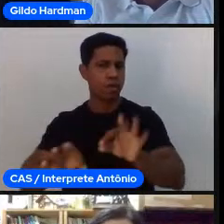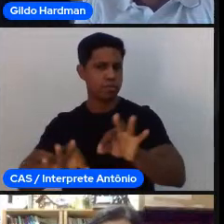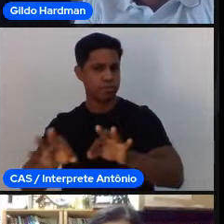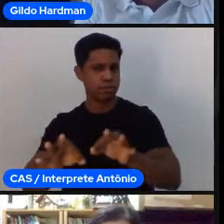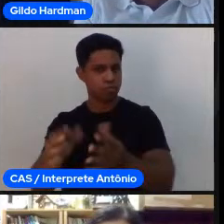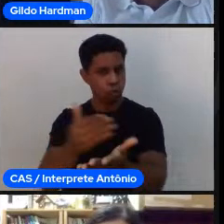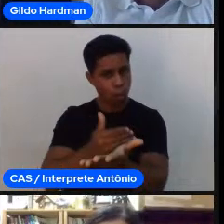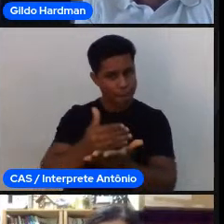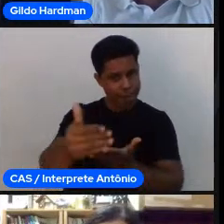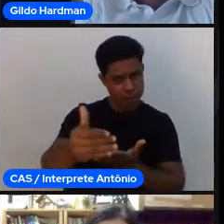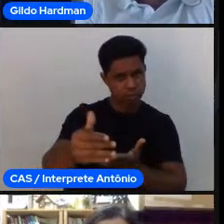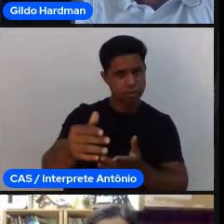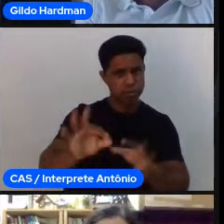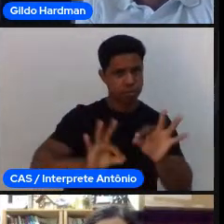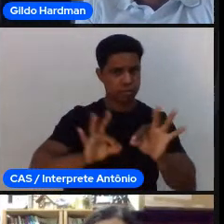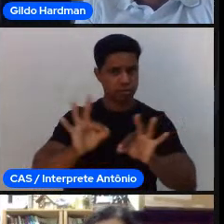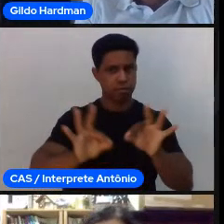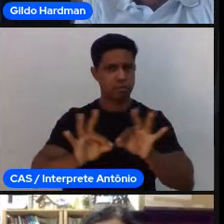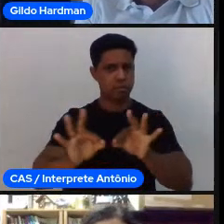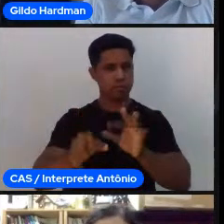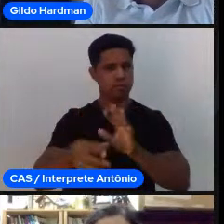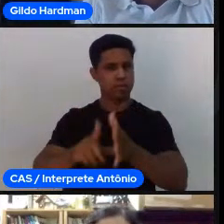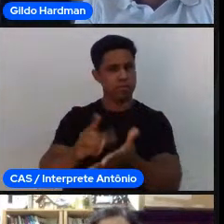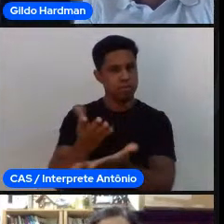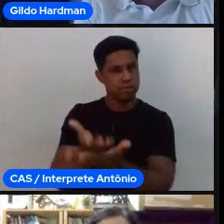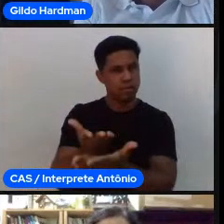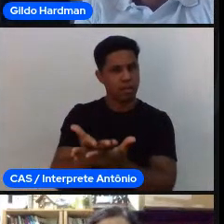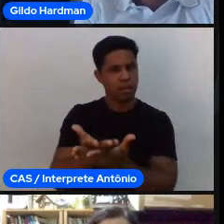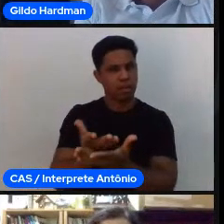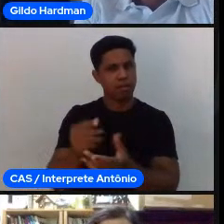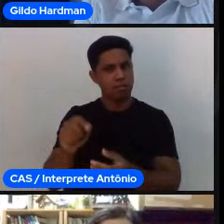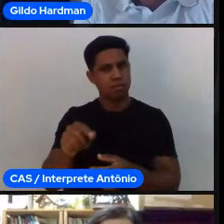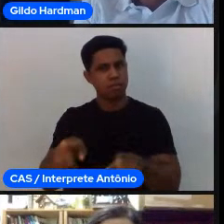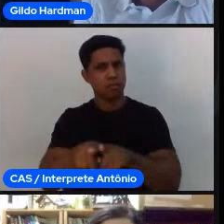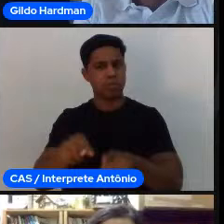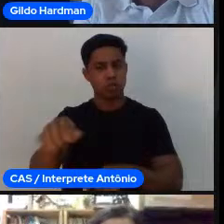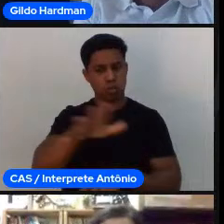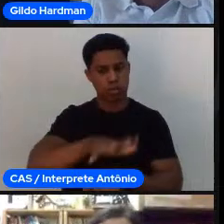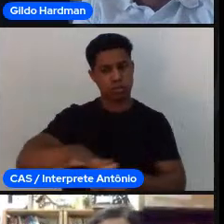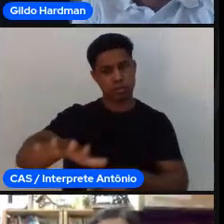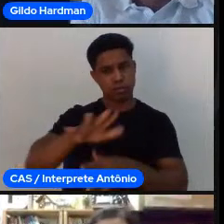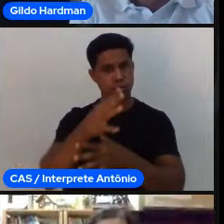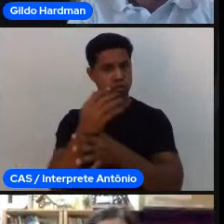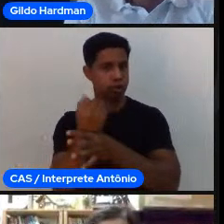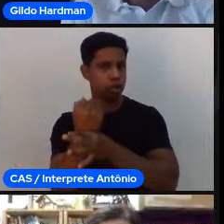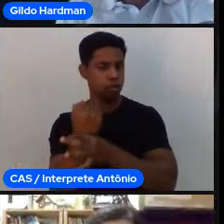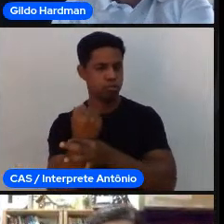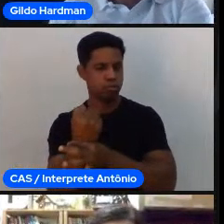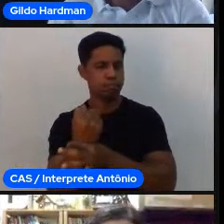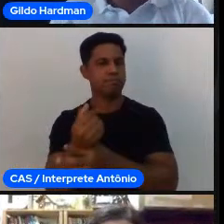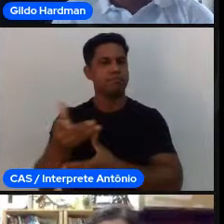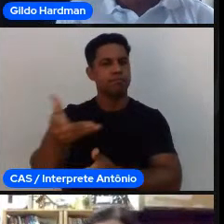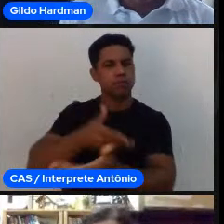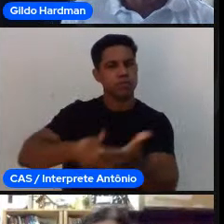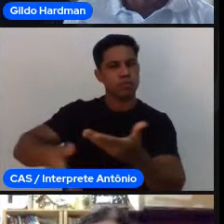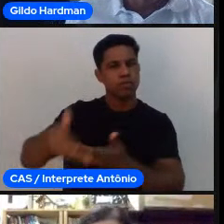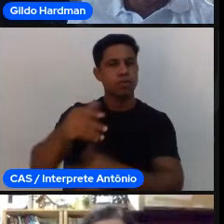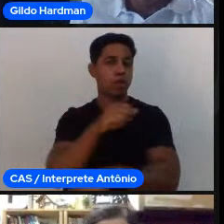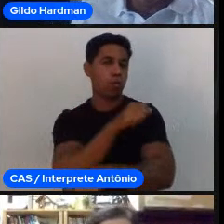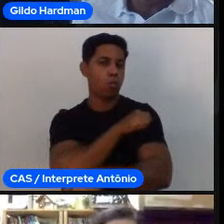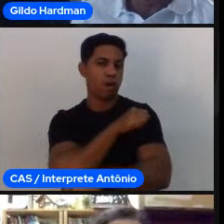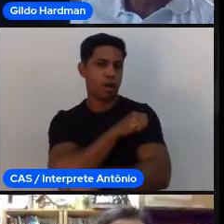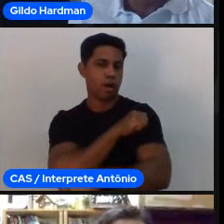destacaram, cuidar de um ambiente seguro, estabelecer conexões com alunos e atletas, explicar se necessário